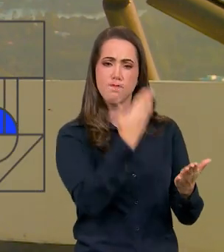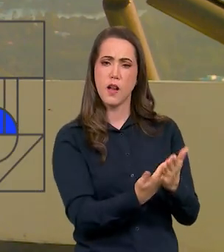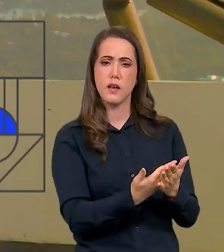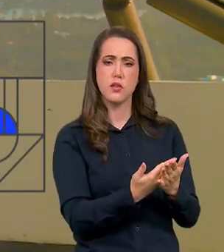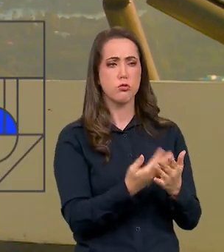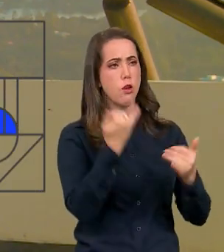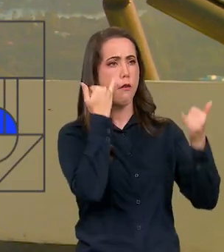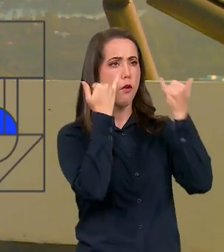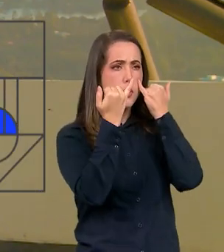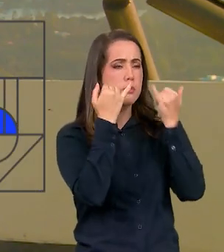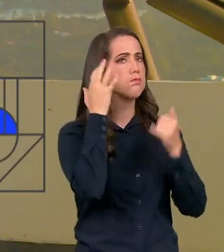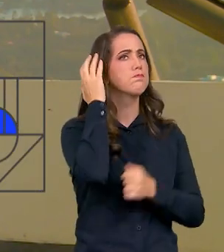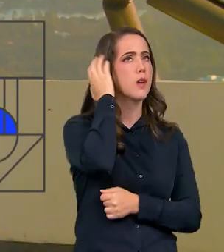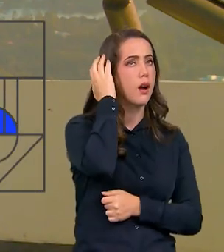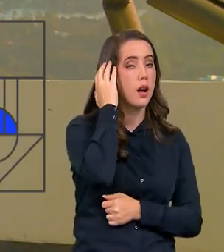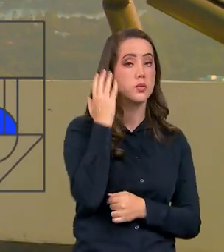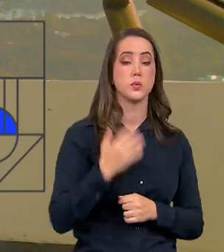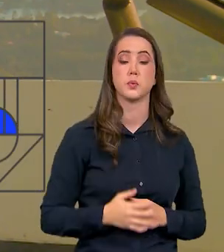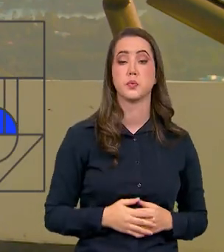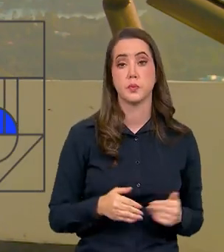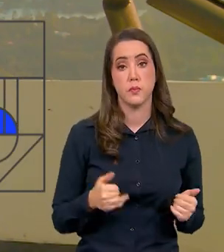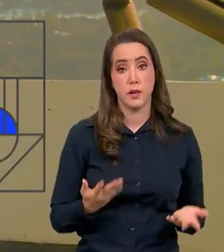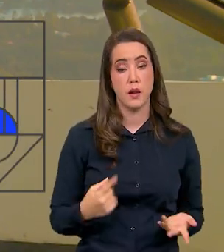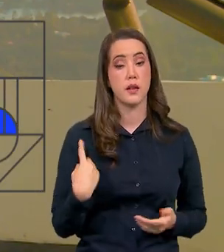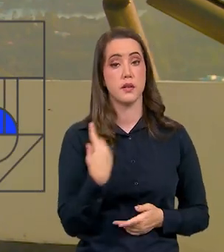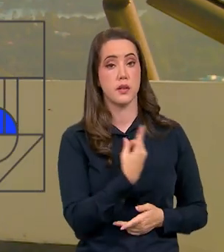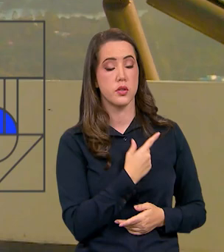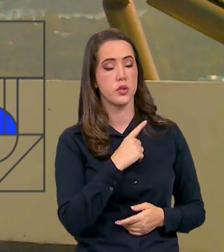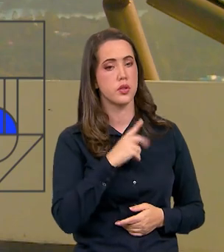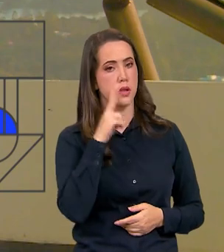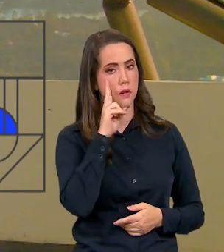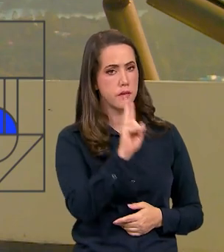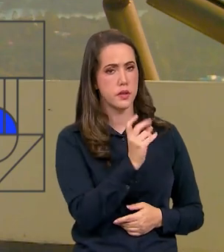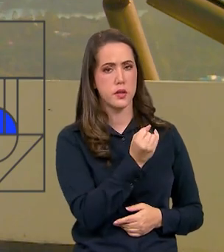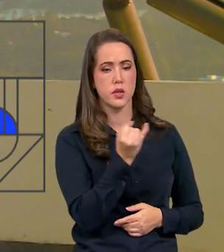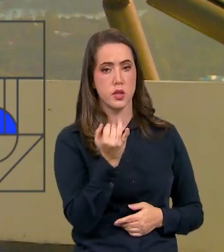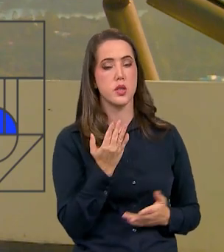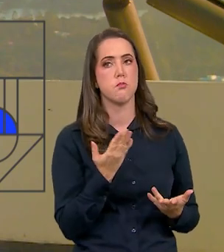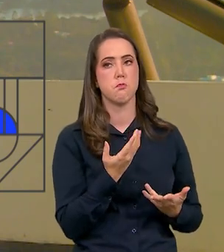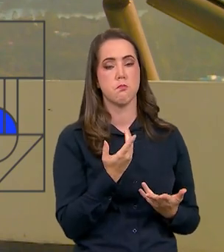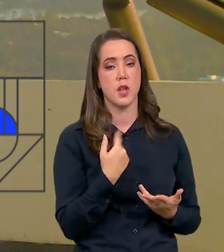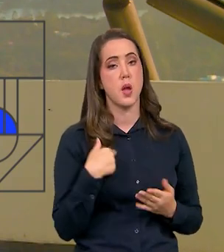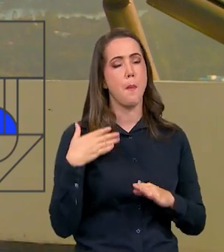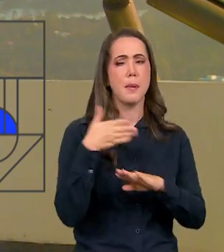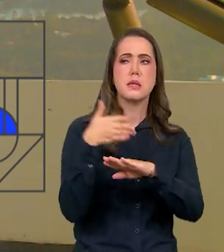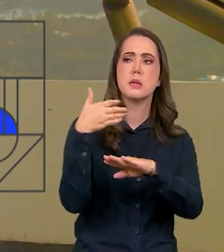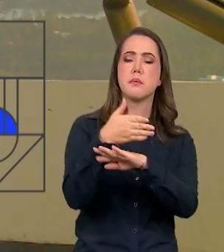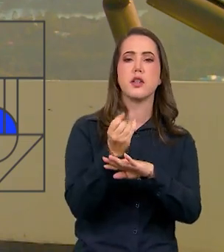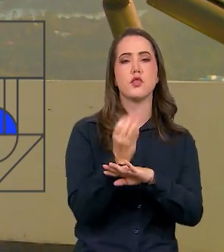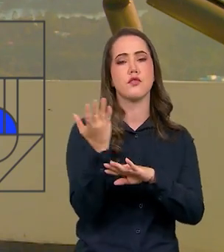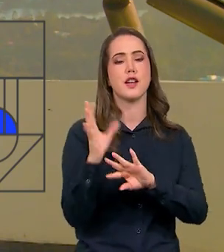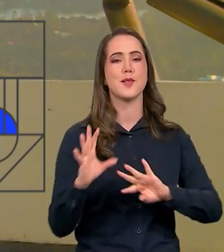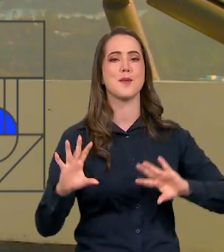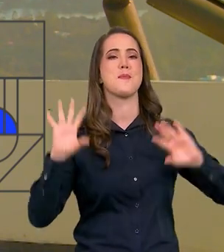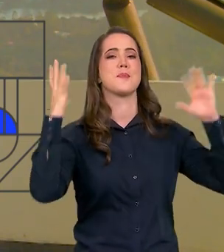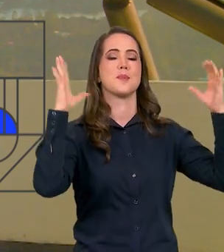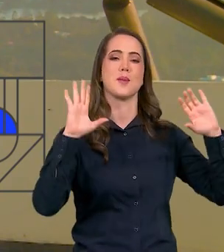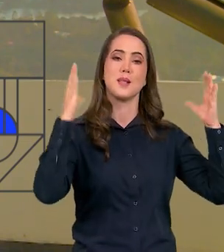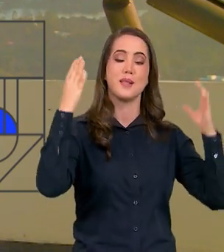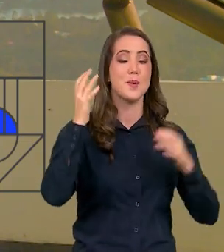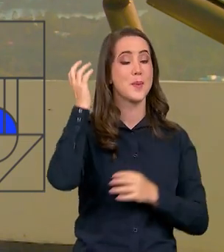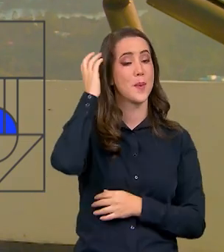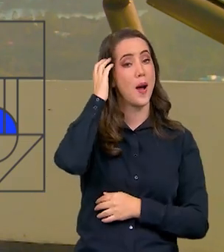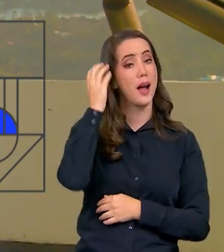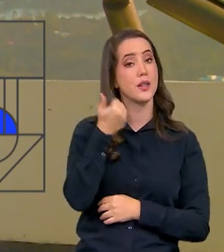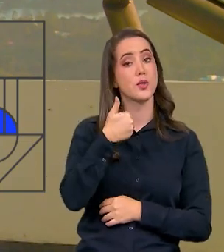naquela informação que recebe e a gente tem acompanhado participei de várias comemorações dos 100 anos do rádio no